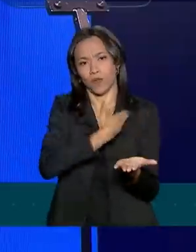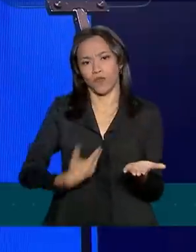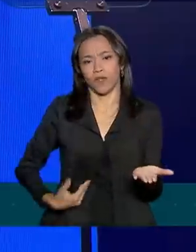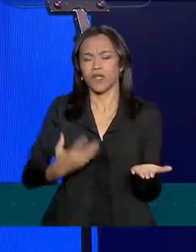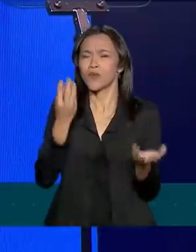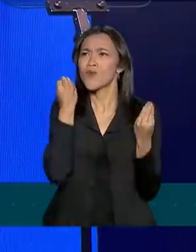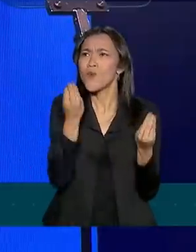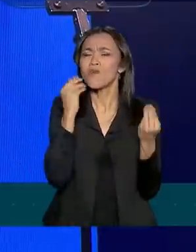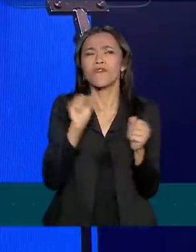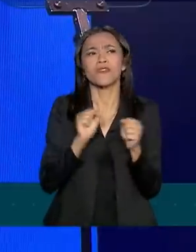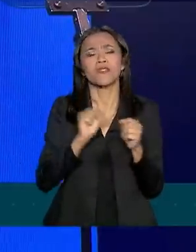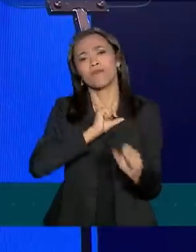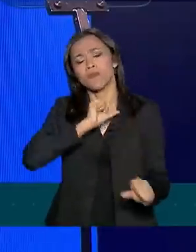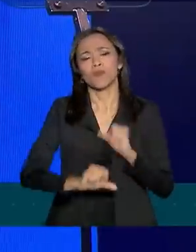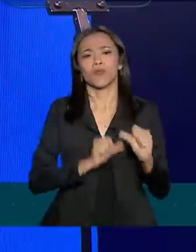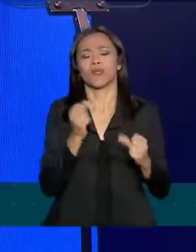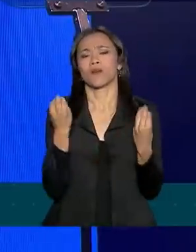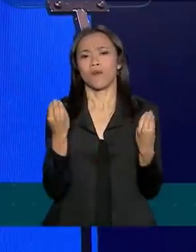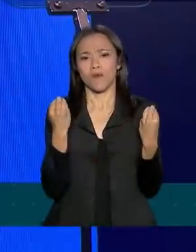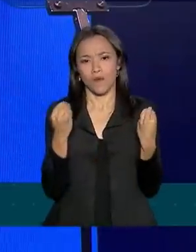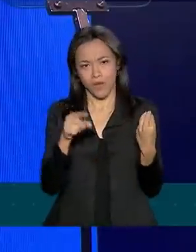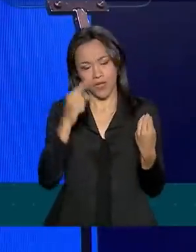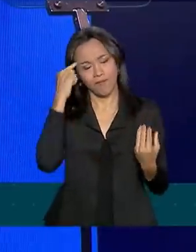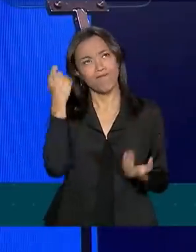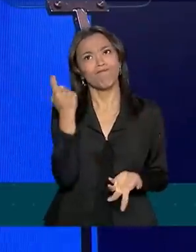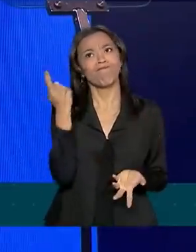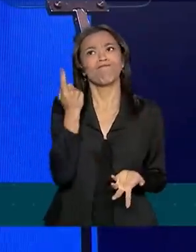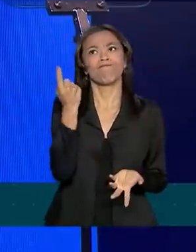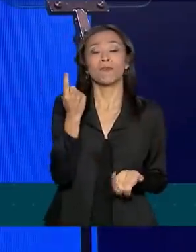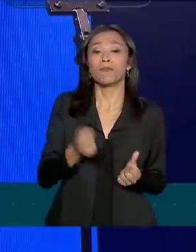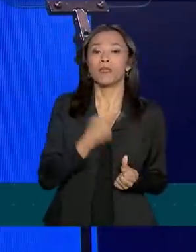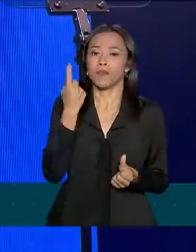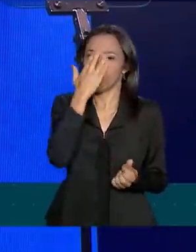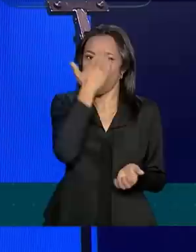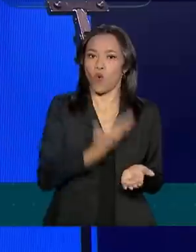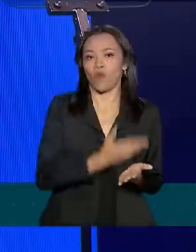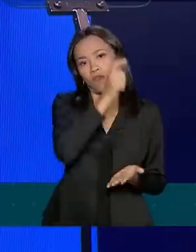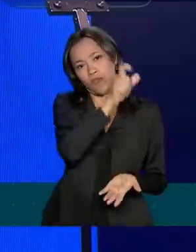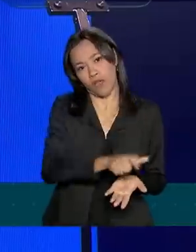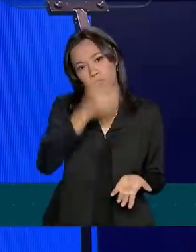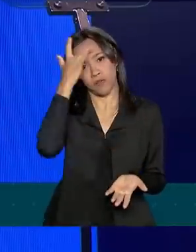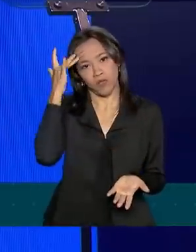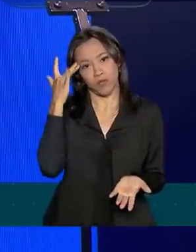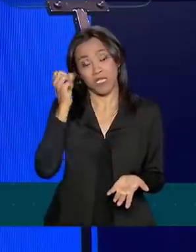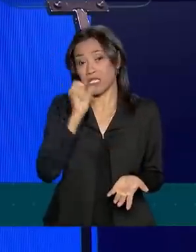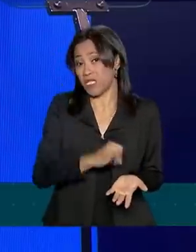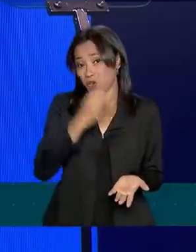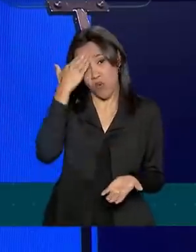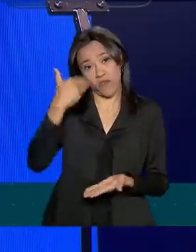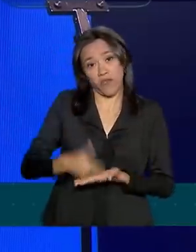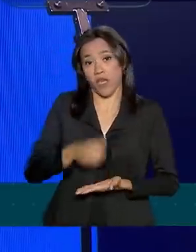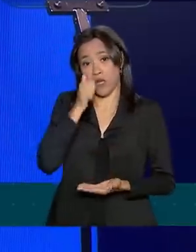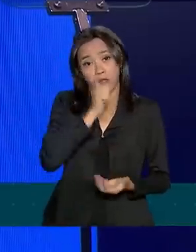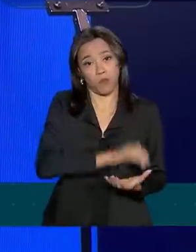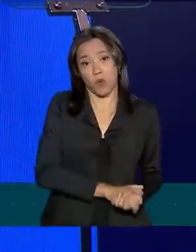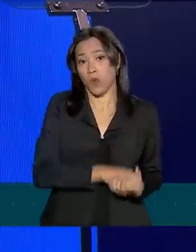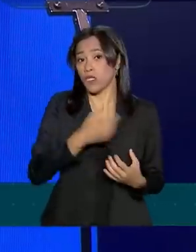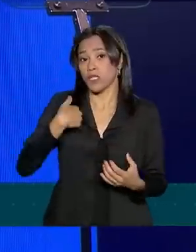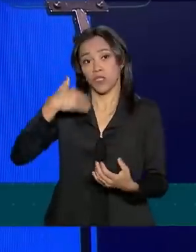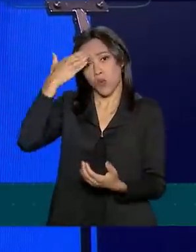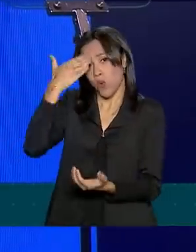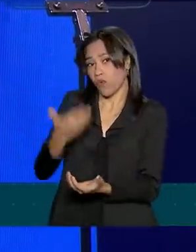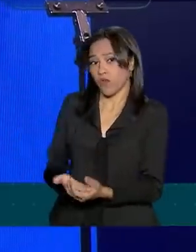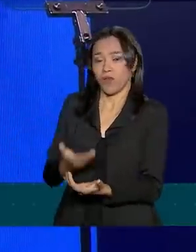faz para mudar isso daí? O primeiro passo é confiar nas pessoas. Se você não confiar na tua esposa, no teu esposo,